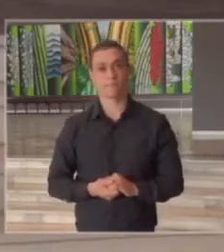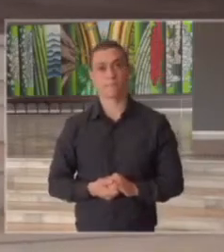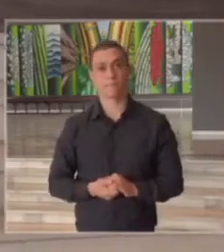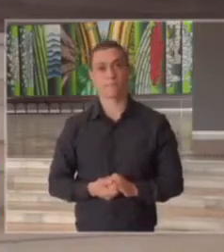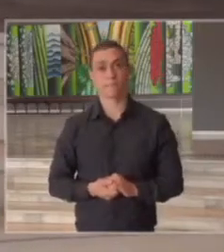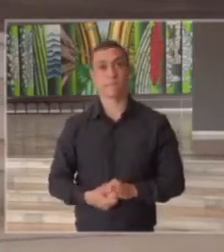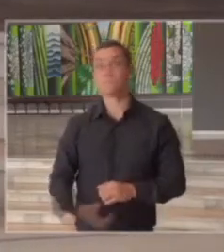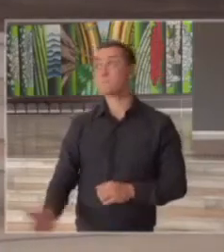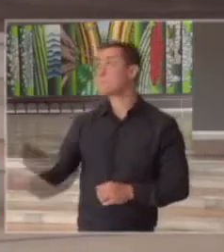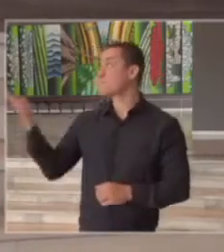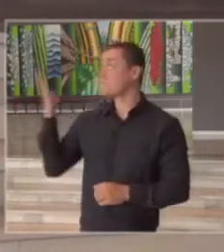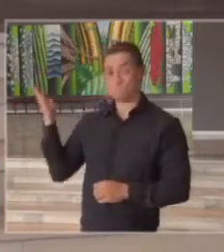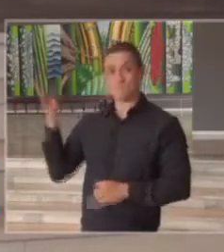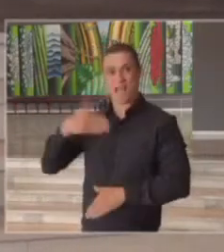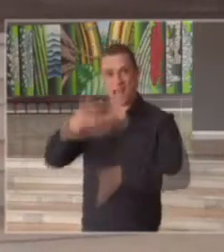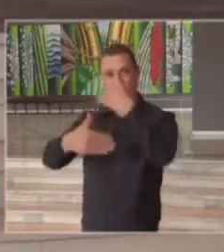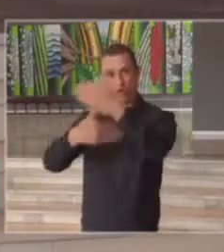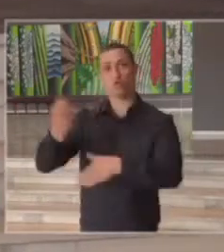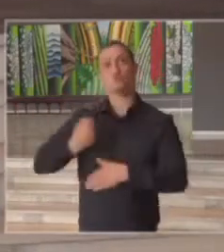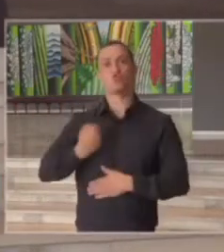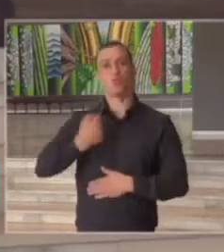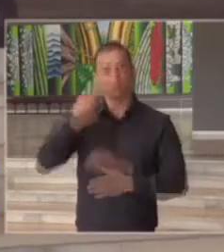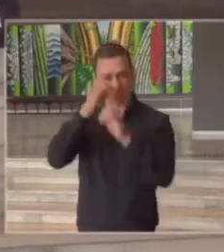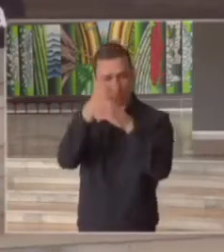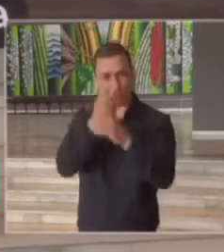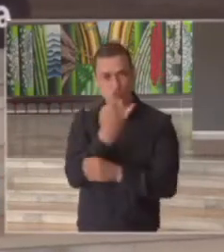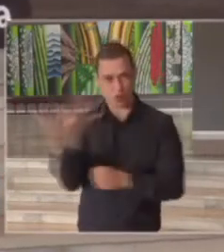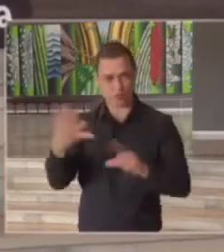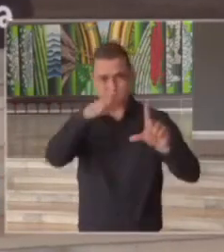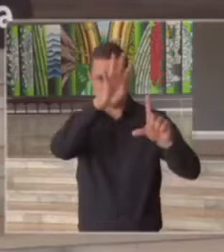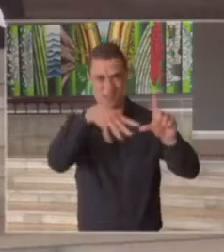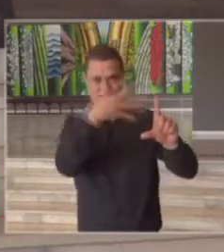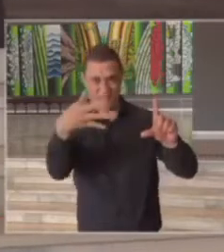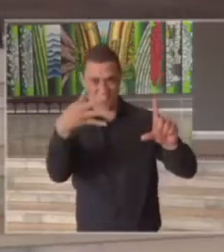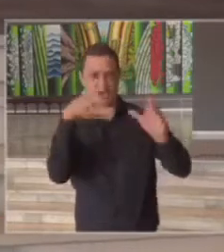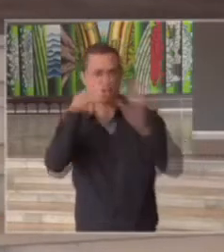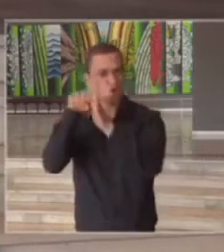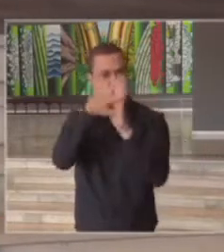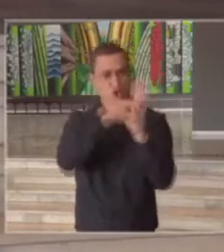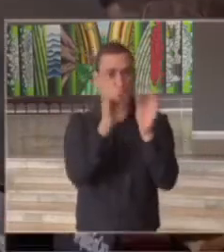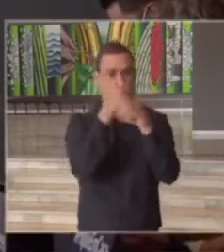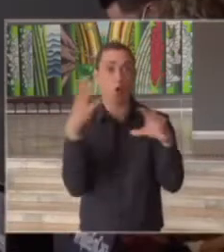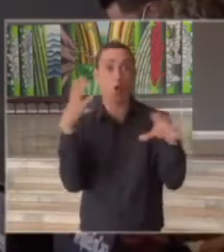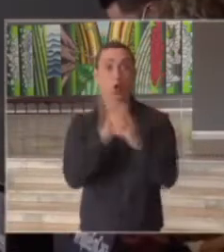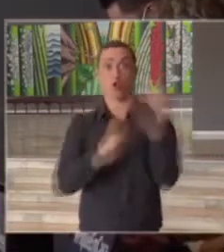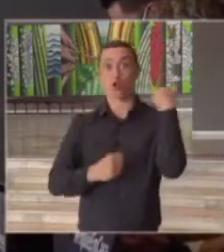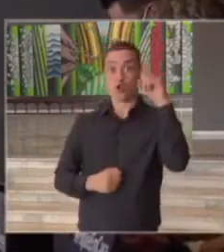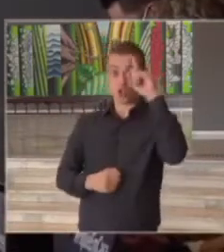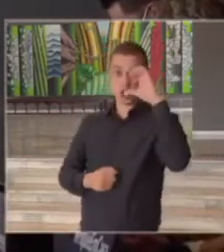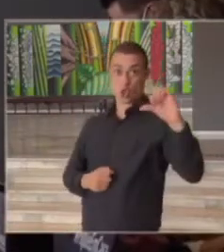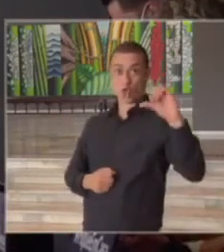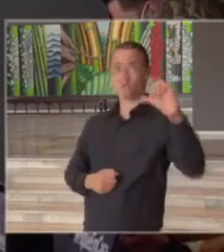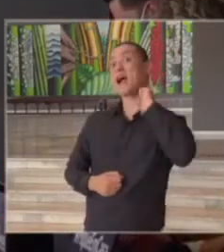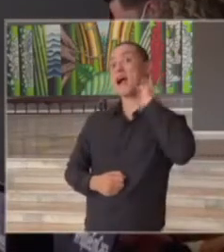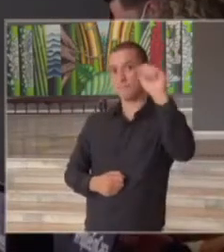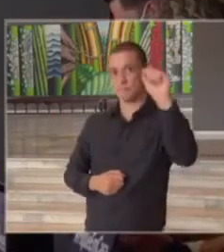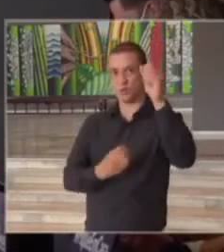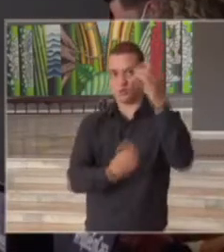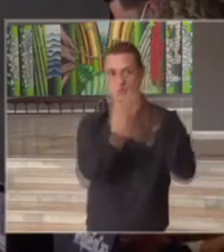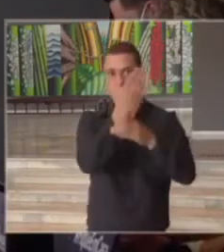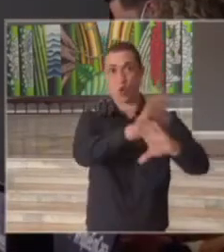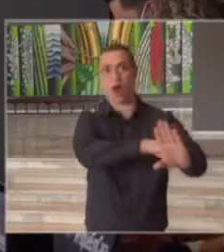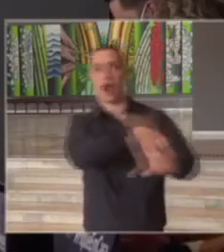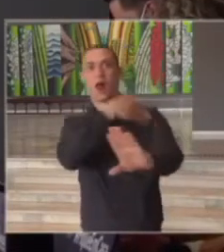essa é evolução do número de exames feito pela plataforma de diagnóstico desde o dia 9 de abril quando ela foi constituída